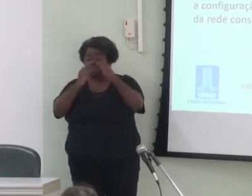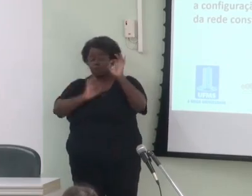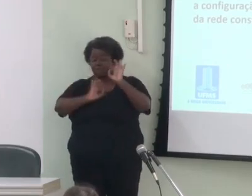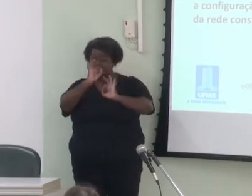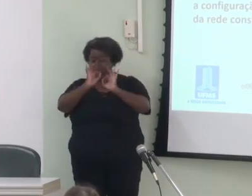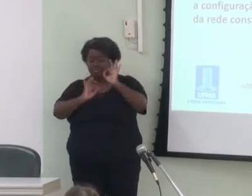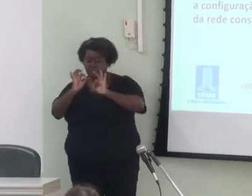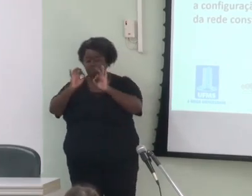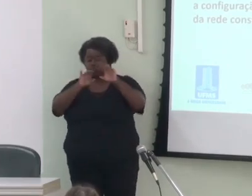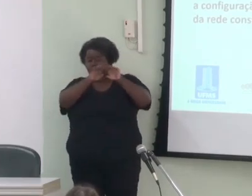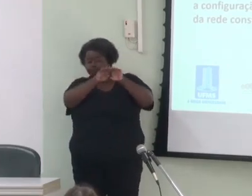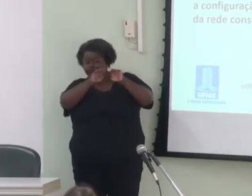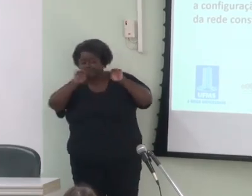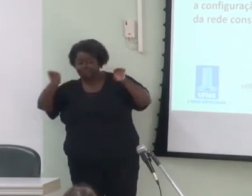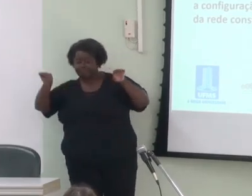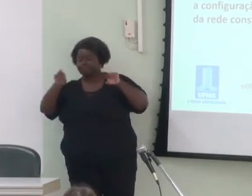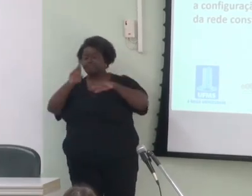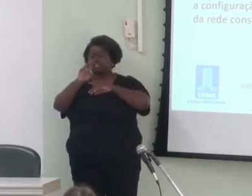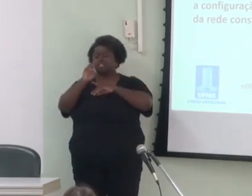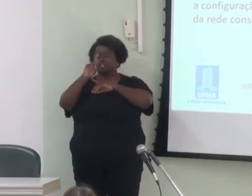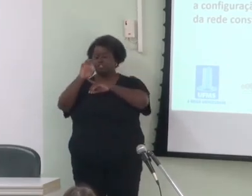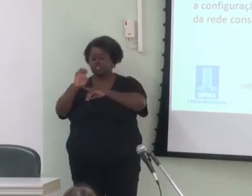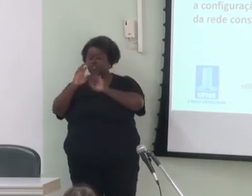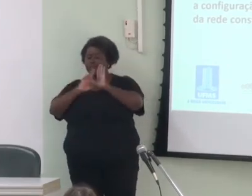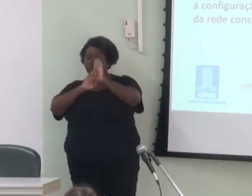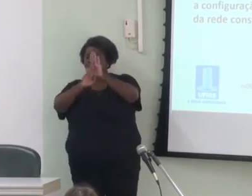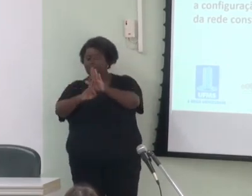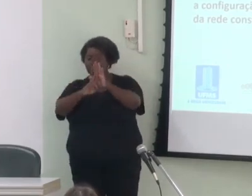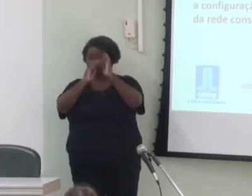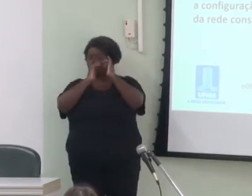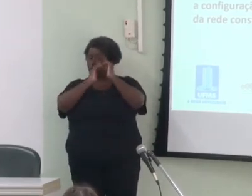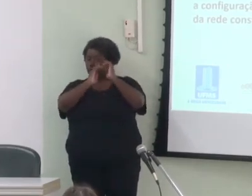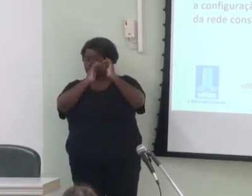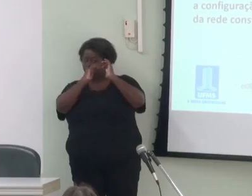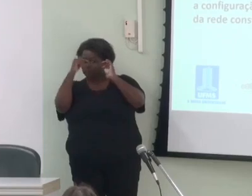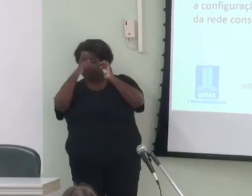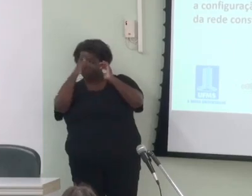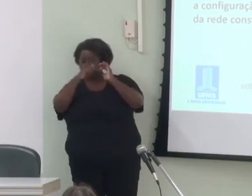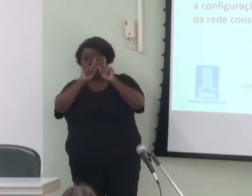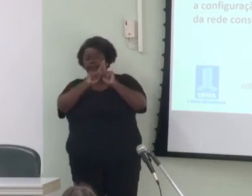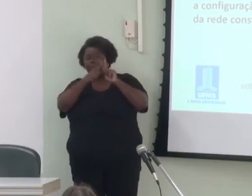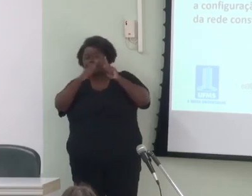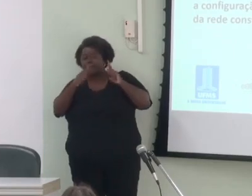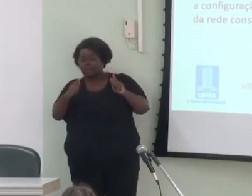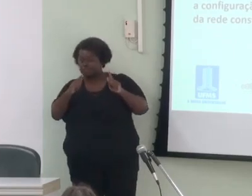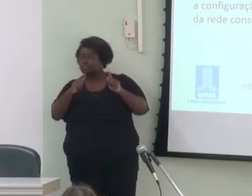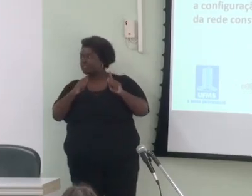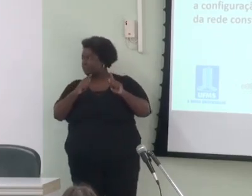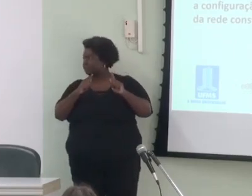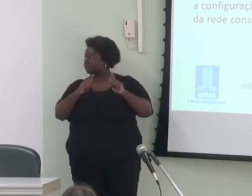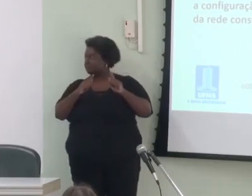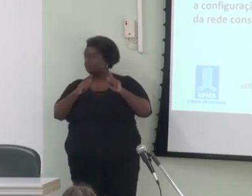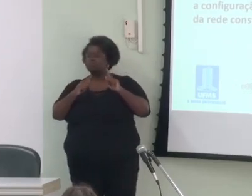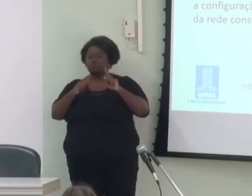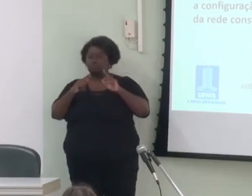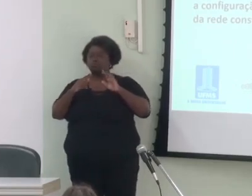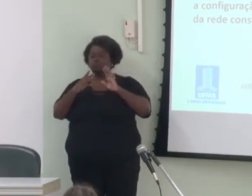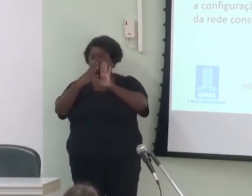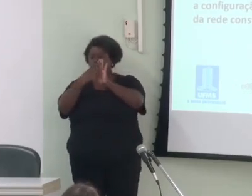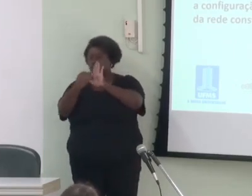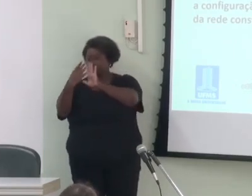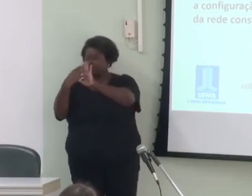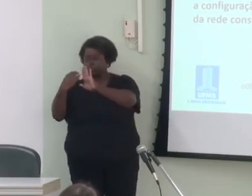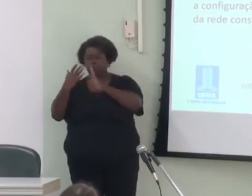horizontal da rede que representa cognitivamente a gramática nem sempre consenso entre os modelos